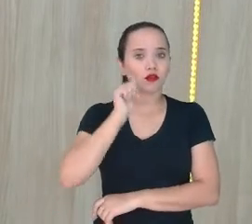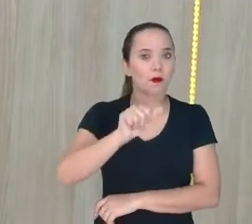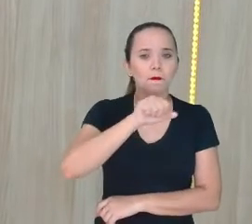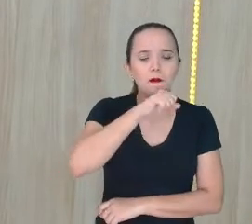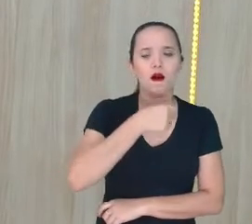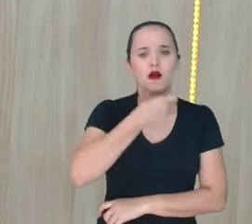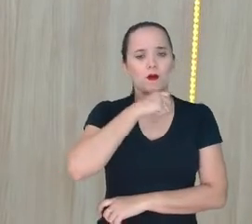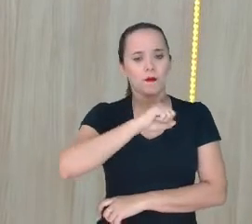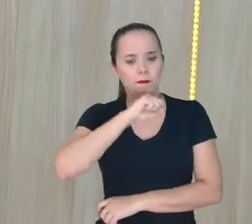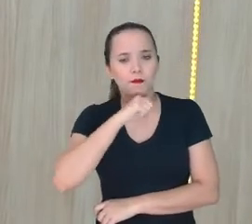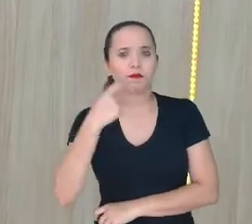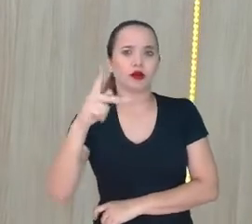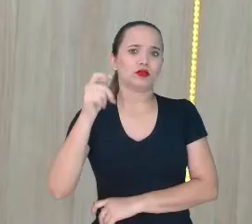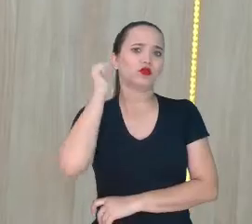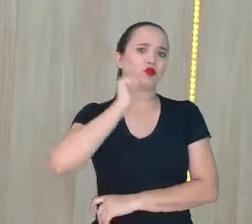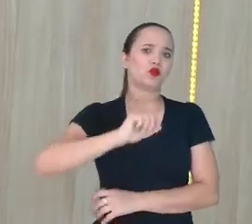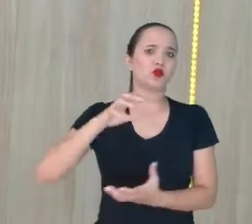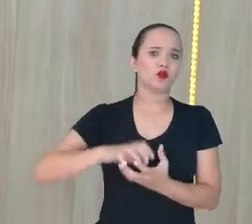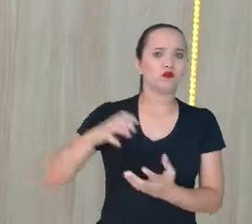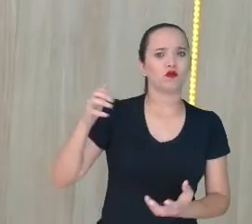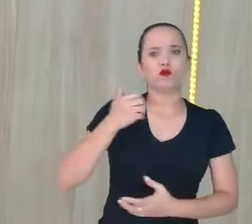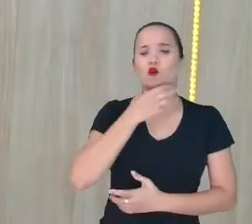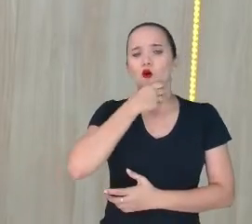Seu avô E sua avó